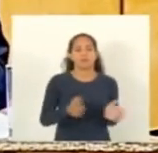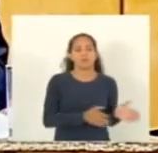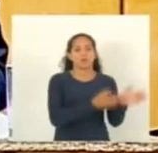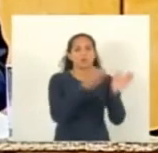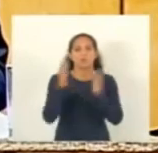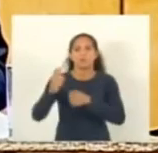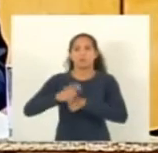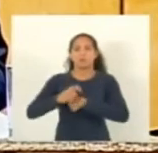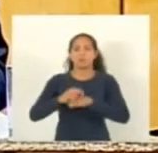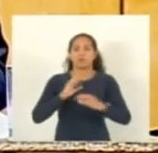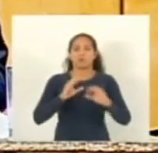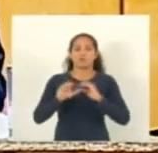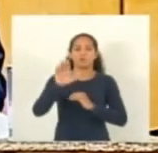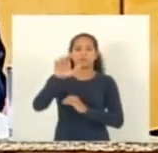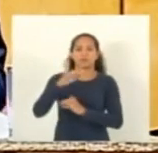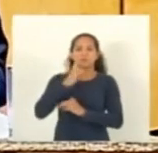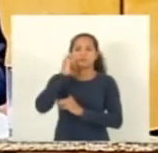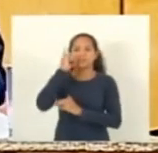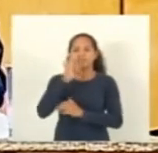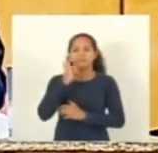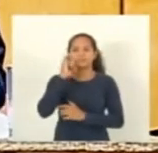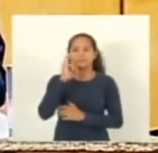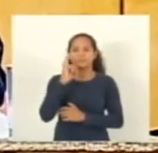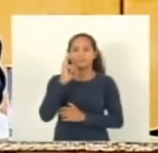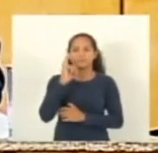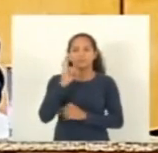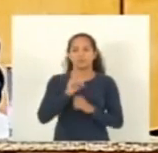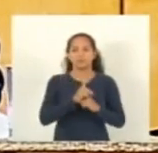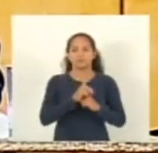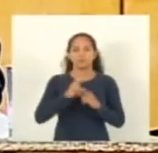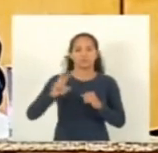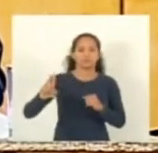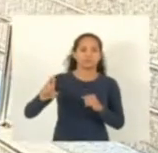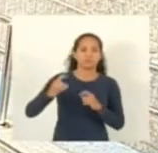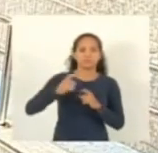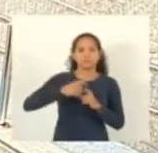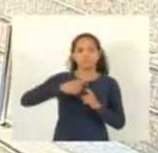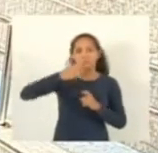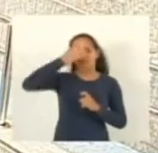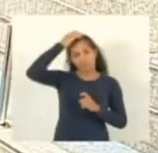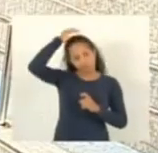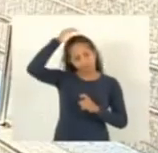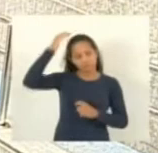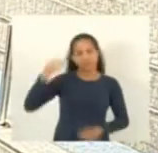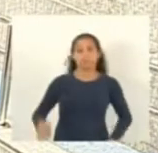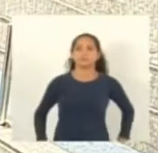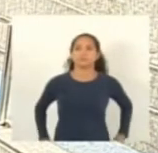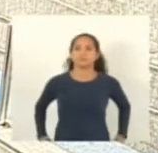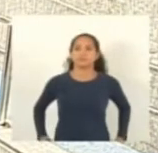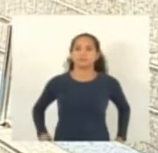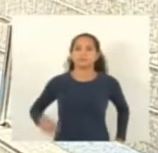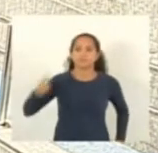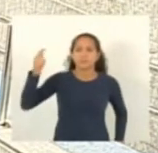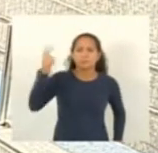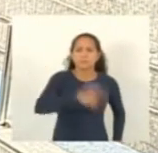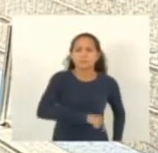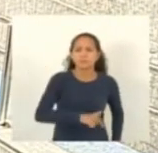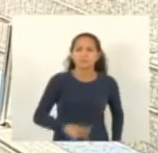comunicações com a palavra o deputado doutor Hércules de novo